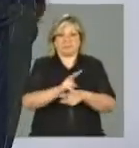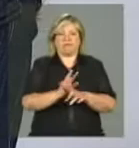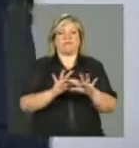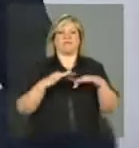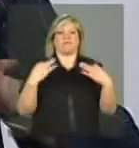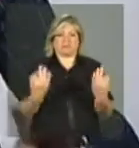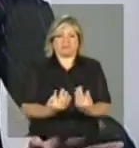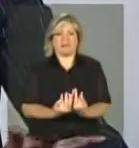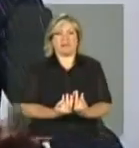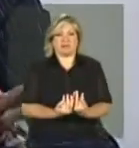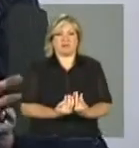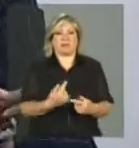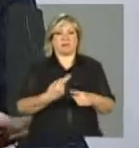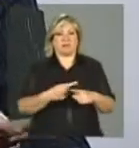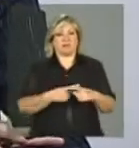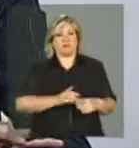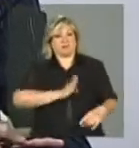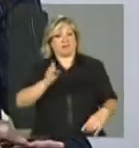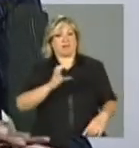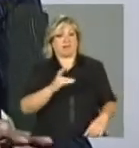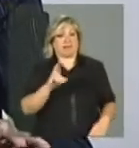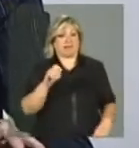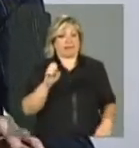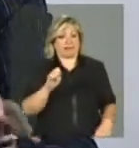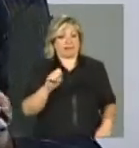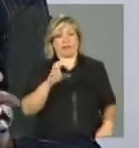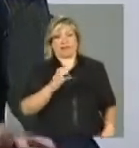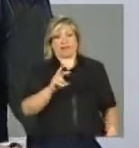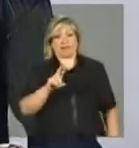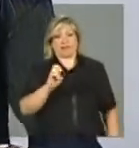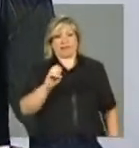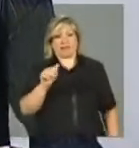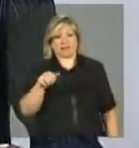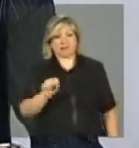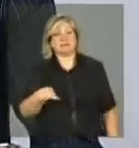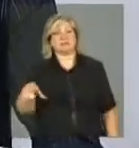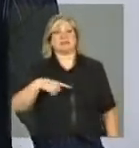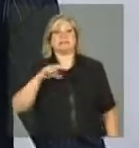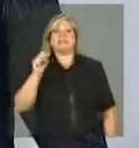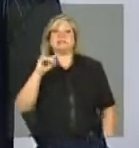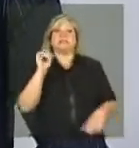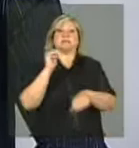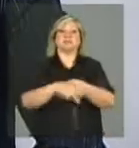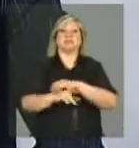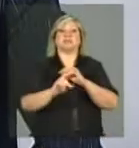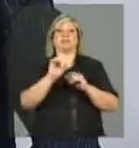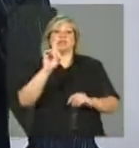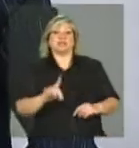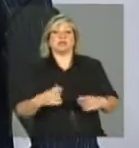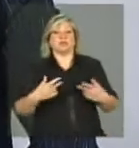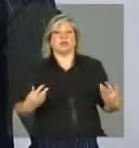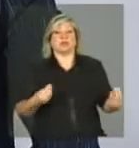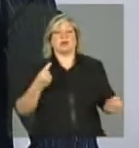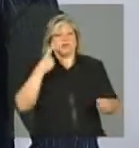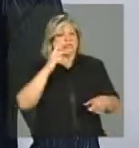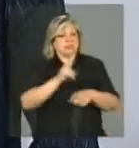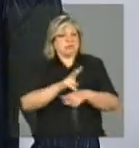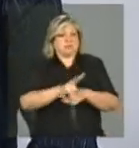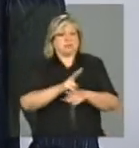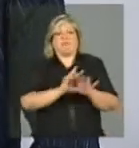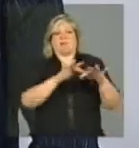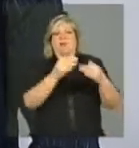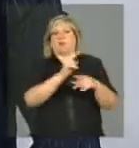porque só vai para o CRAS, para o acompanhamento familiar do PAIF, nos casos de violação de direitos. Então, o grande volume mesmo de acompanhamento familiar